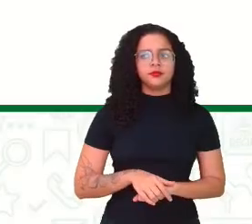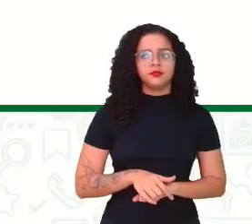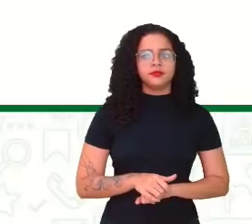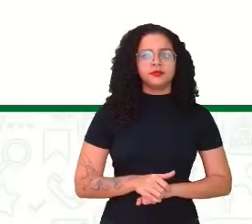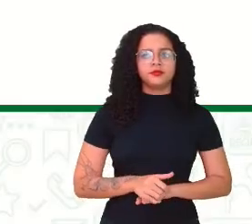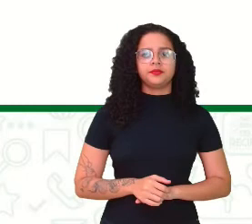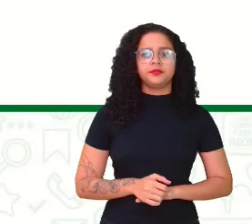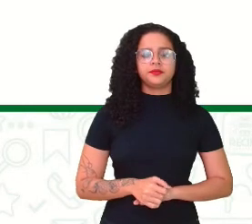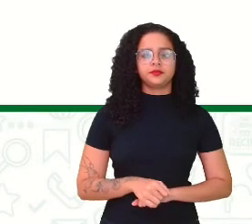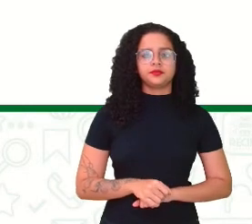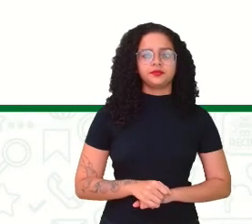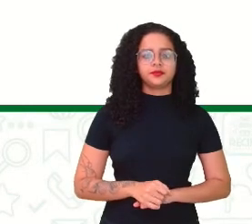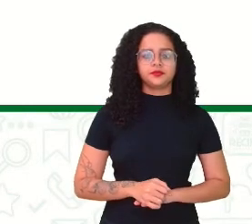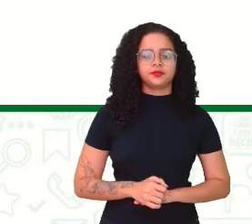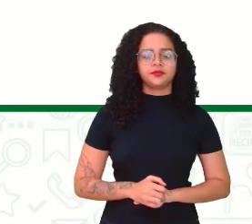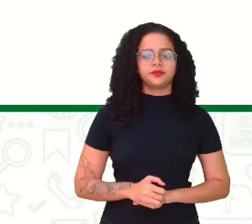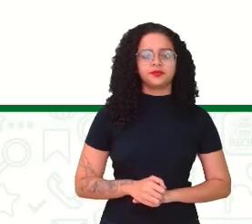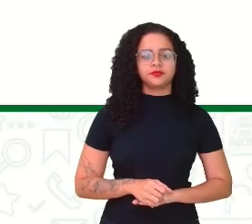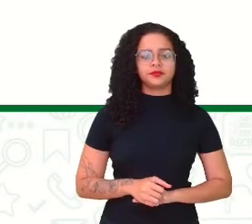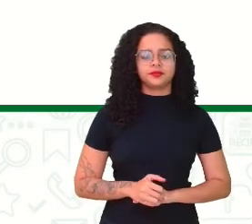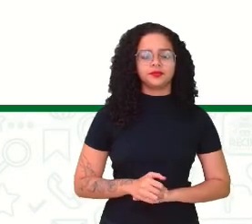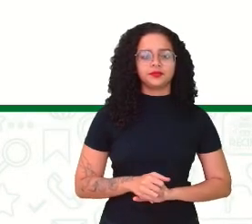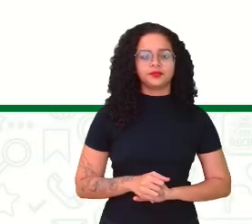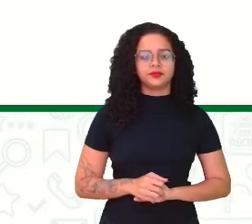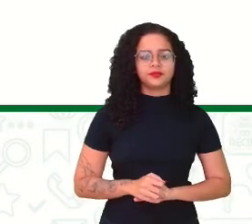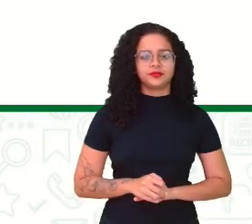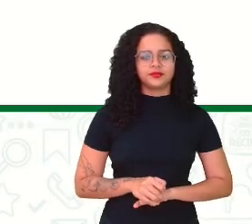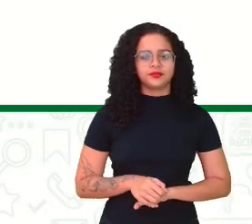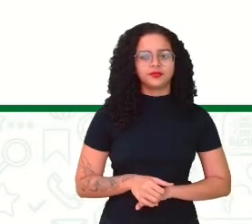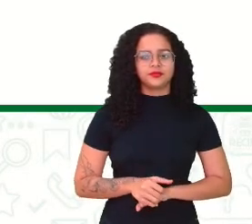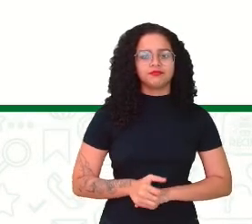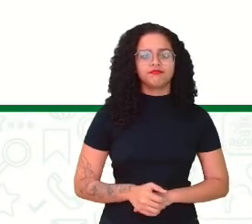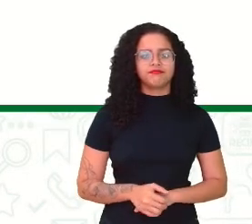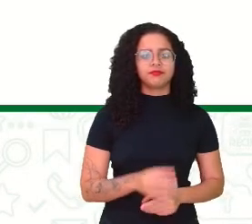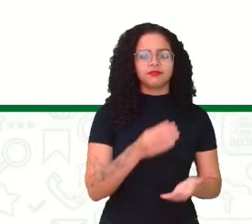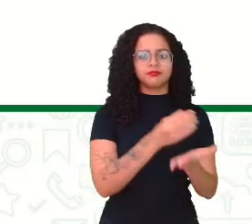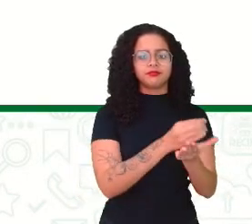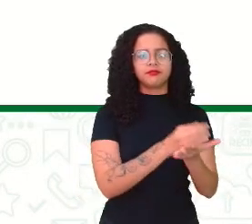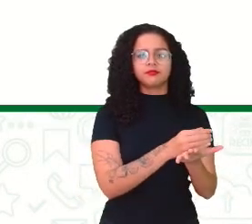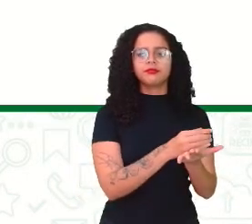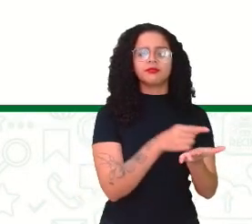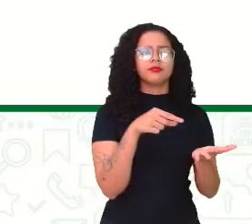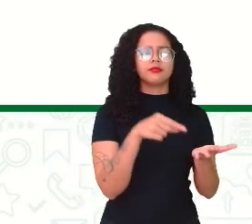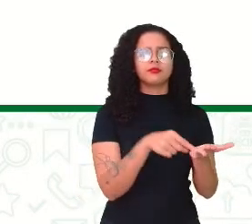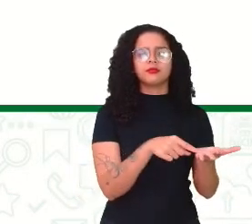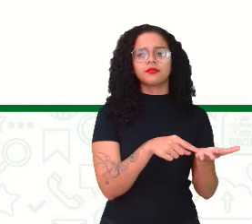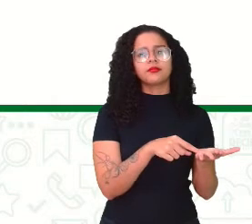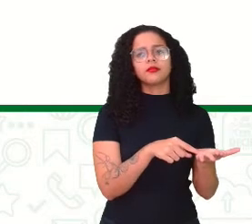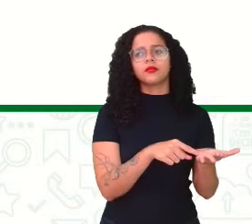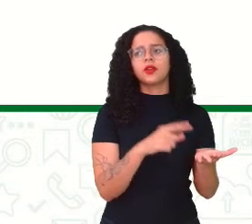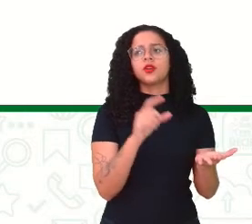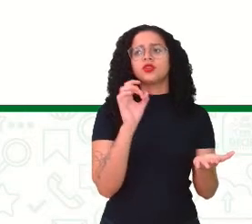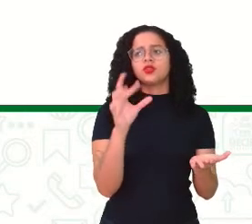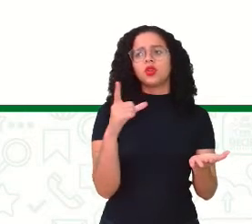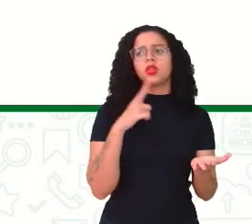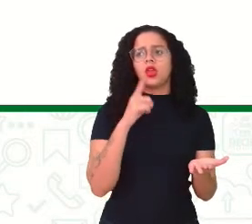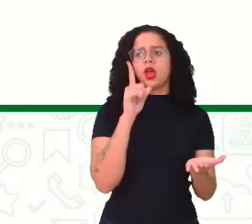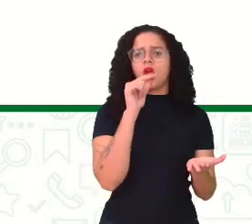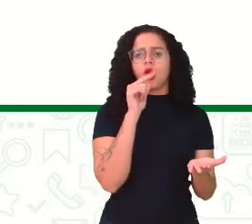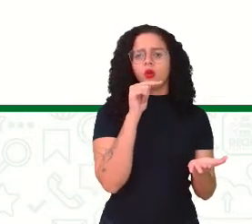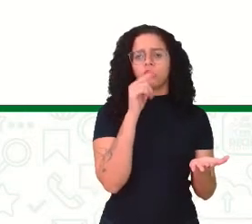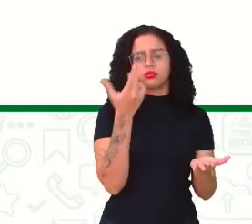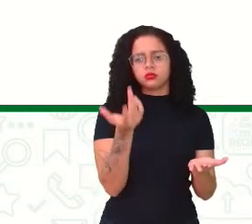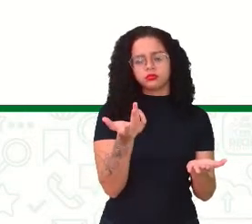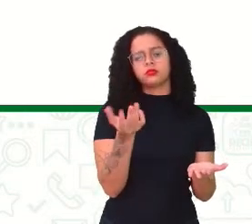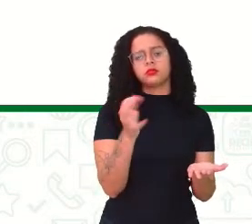joga aí na tela, por gentileza, ótimo. A gente está vendo aí um potinho que aparentemente tem só água nele, não é?